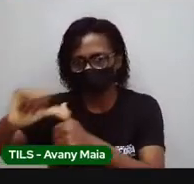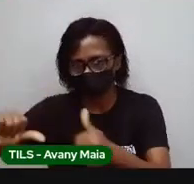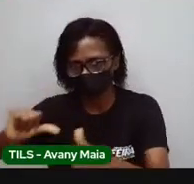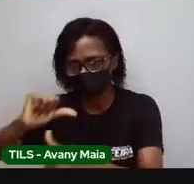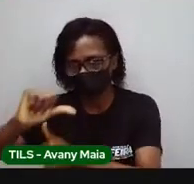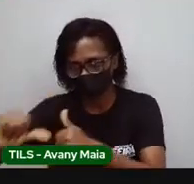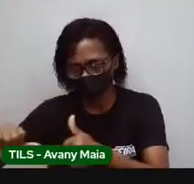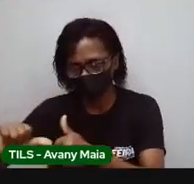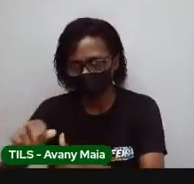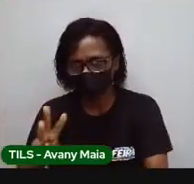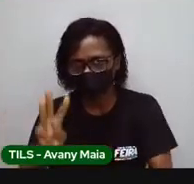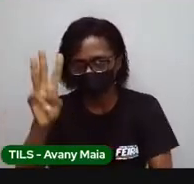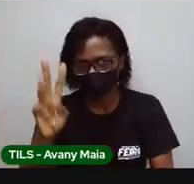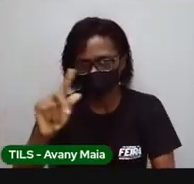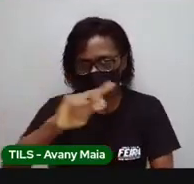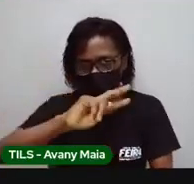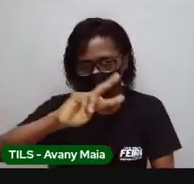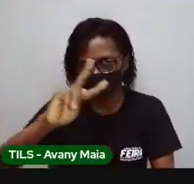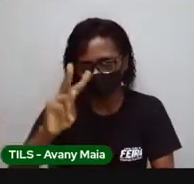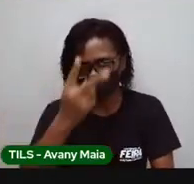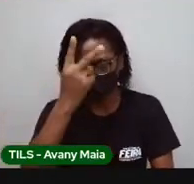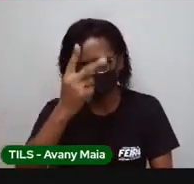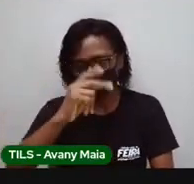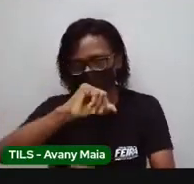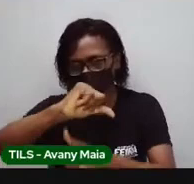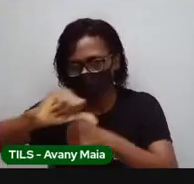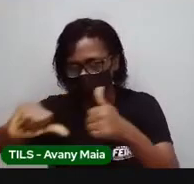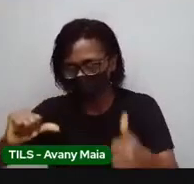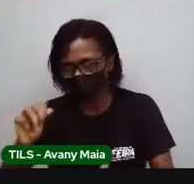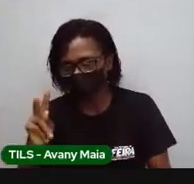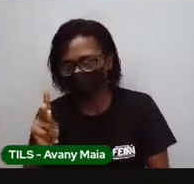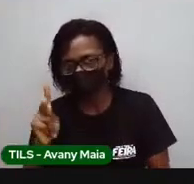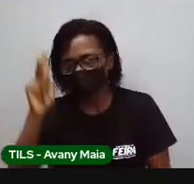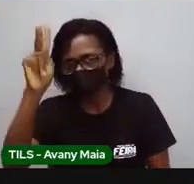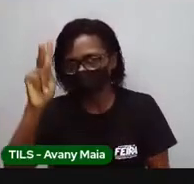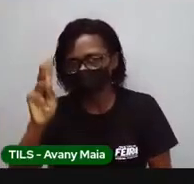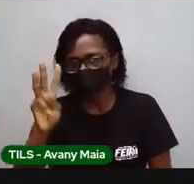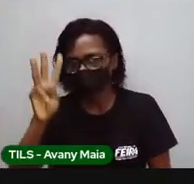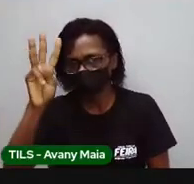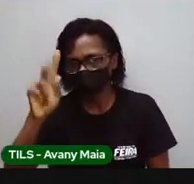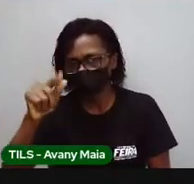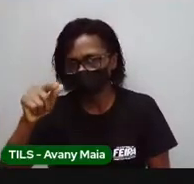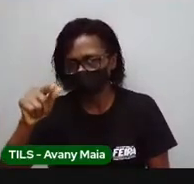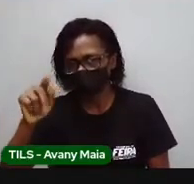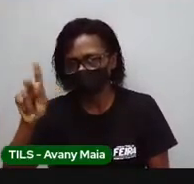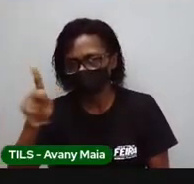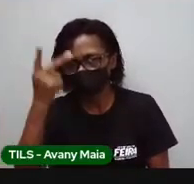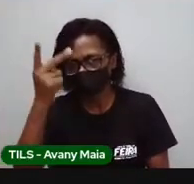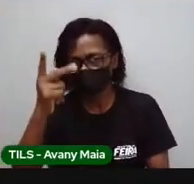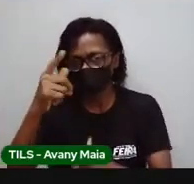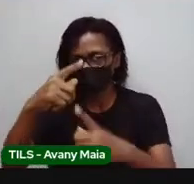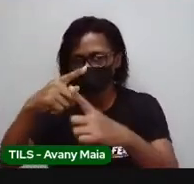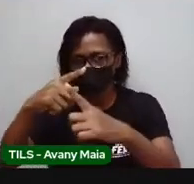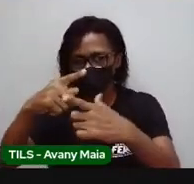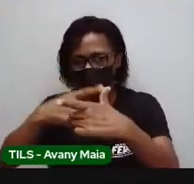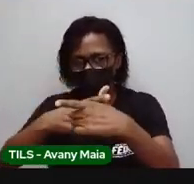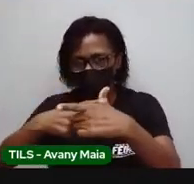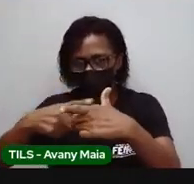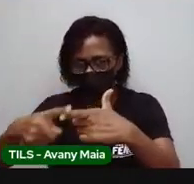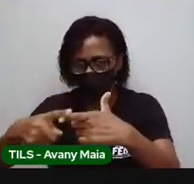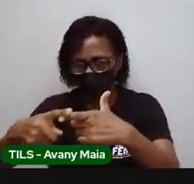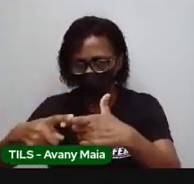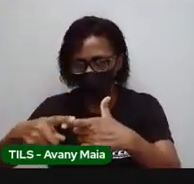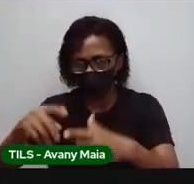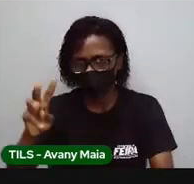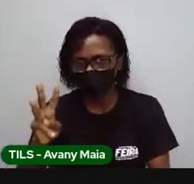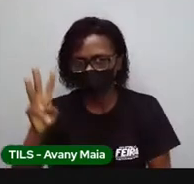mil. Se você fizer o inverso, quilowatts, hora, para watts, hora, você vai multiplicar por